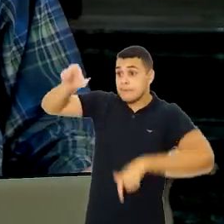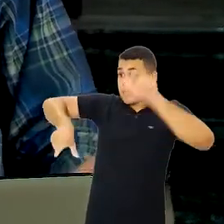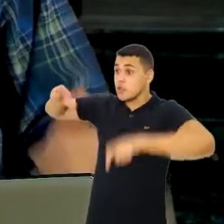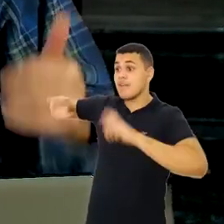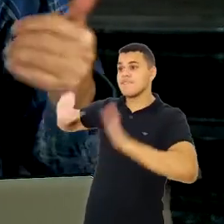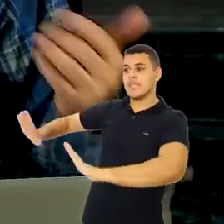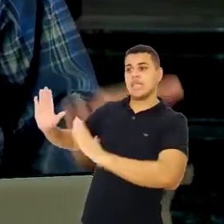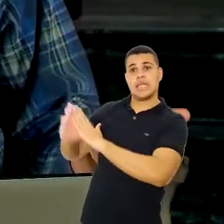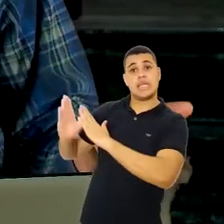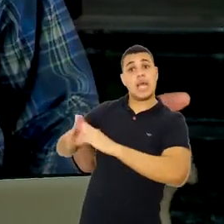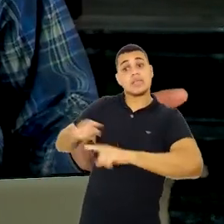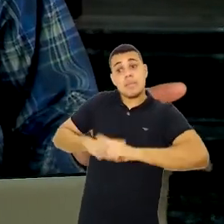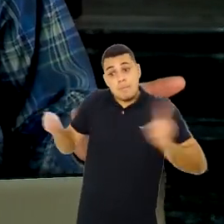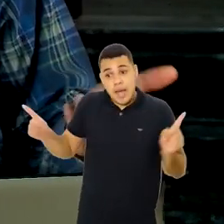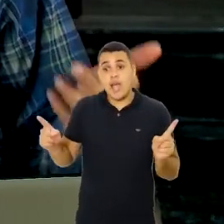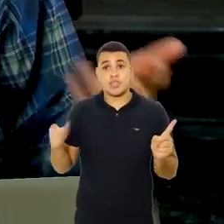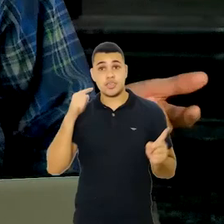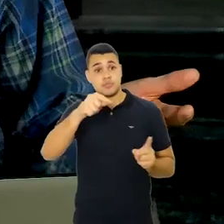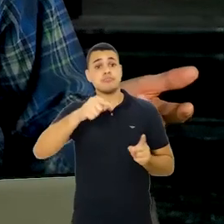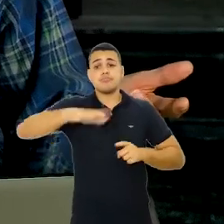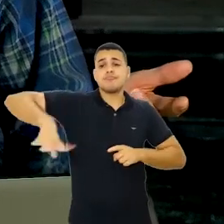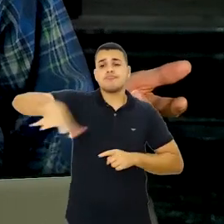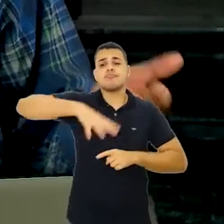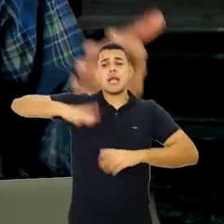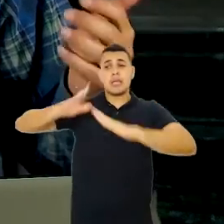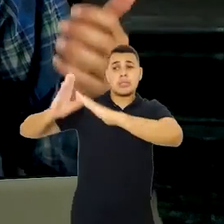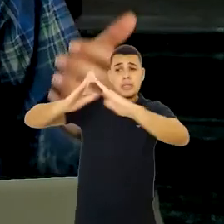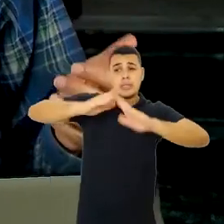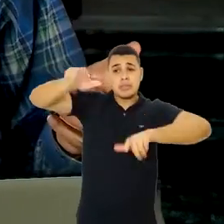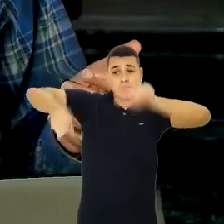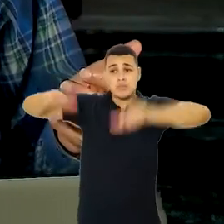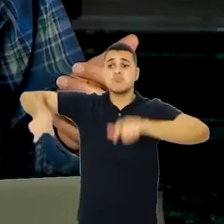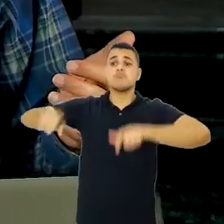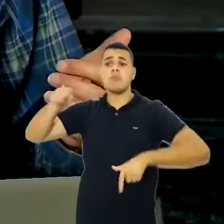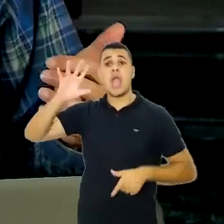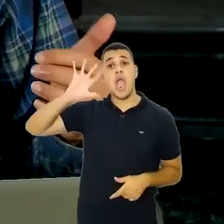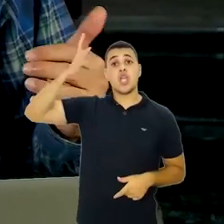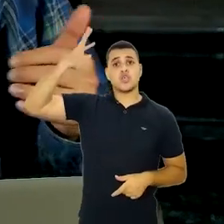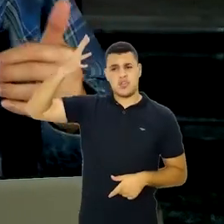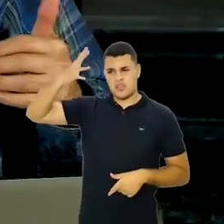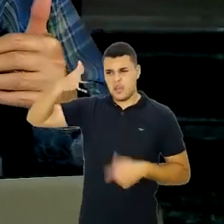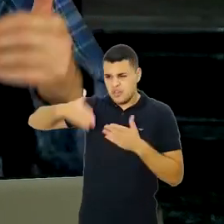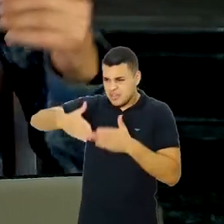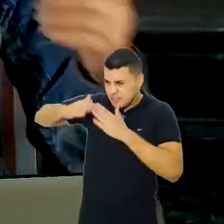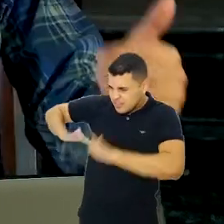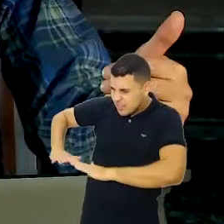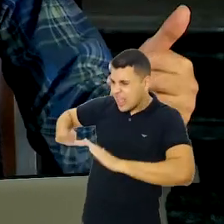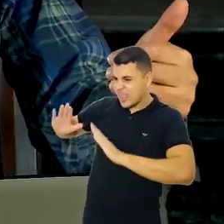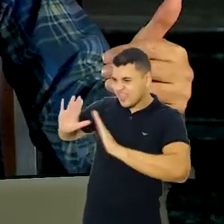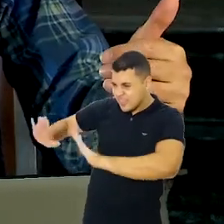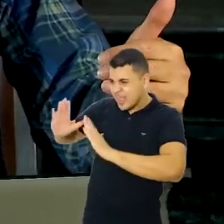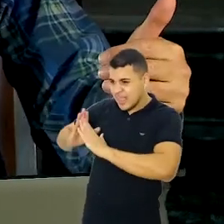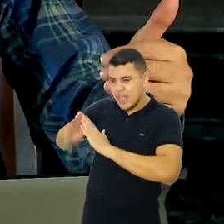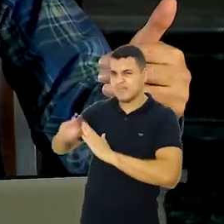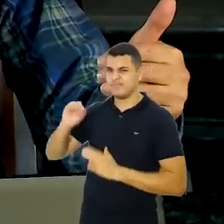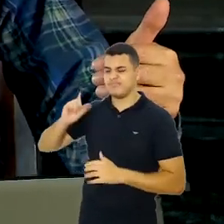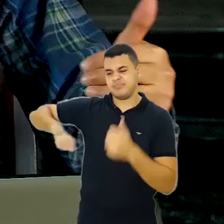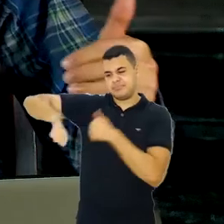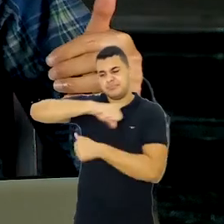de casos. com o isolamento, com a flexibilização da própria população, esse horizonte foi